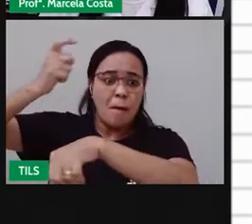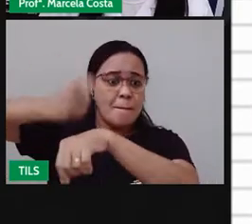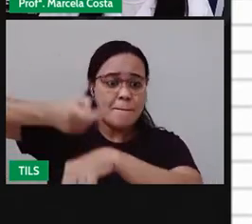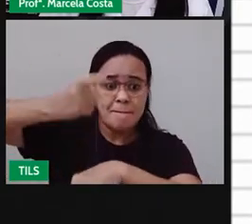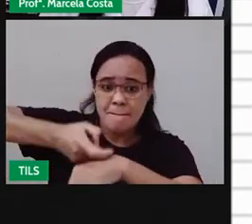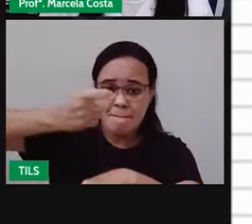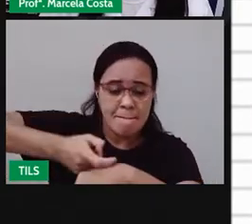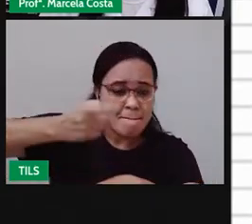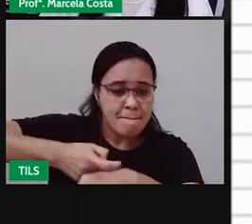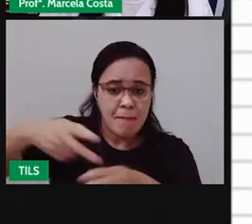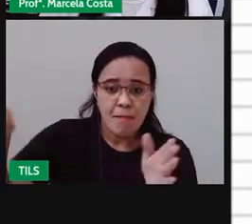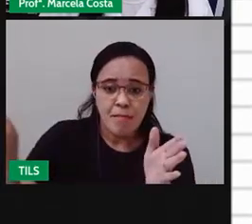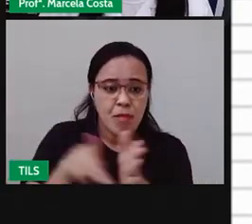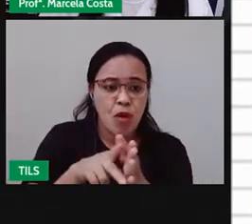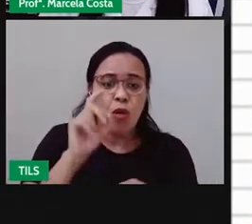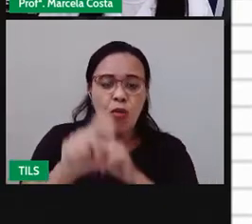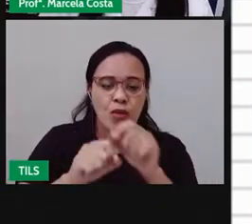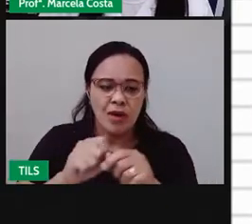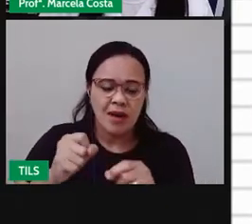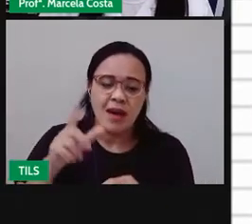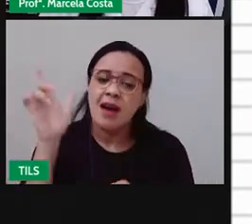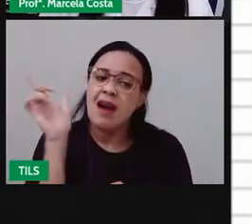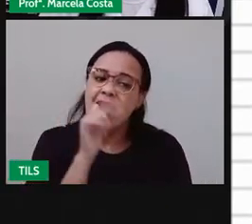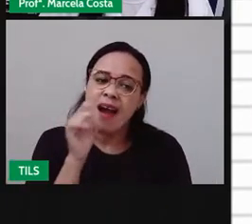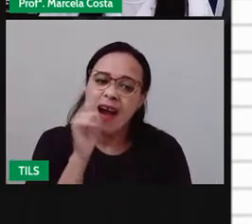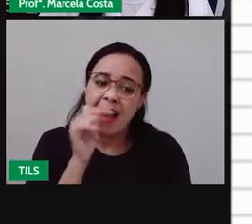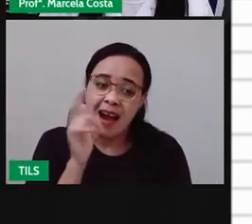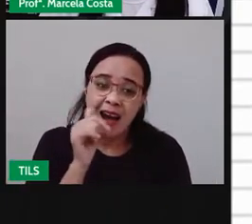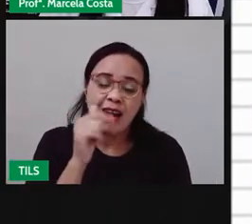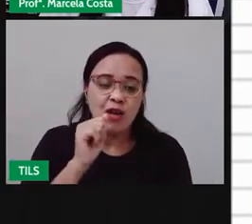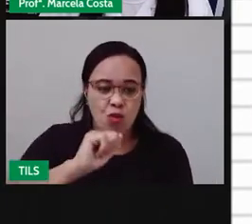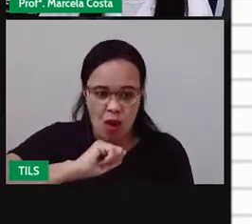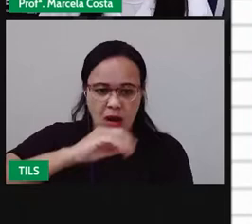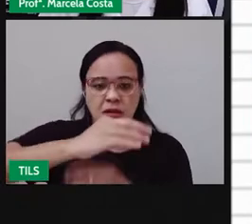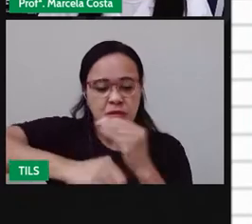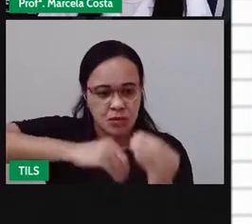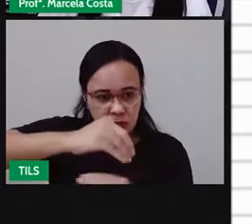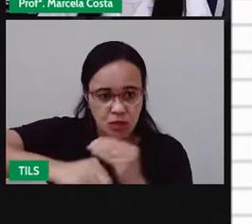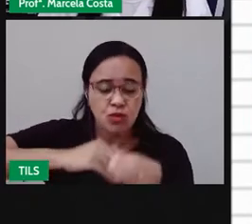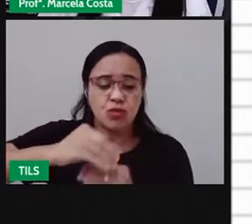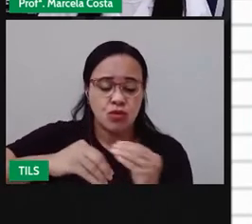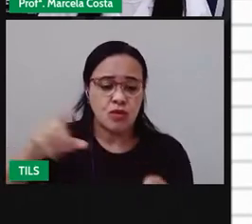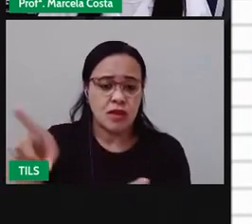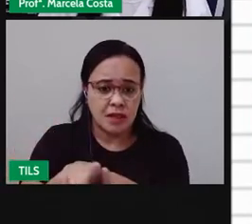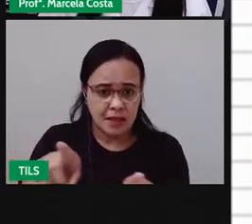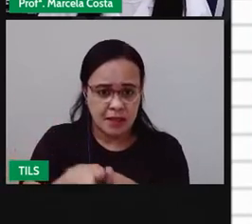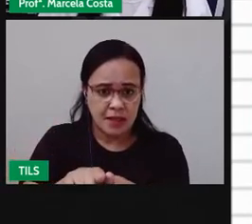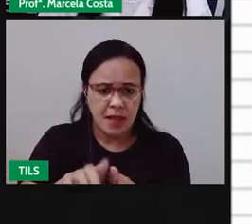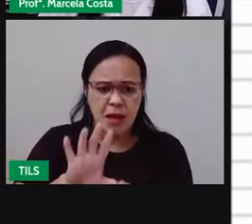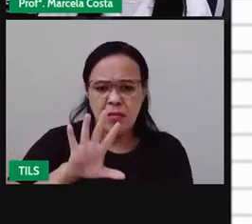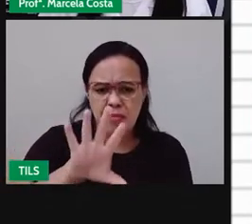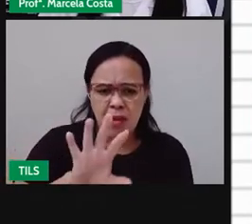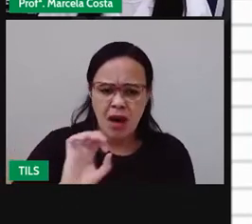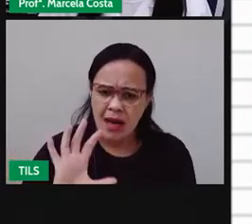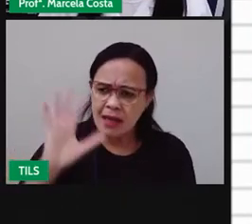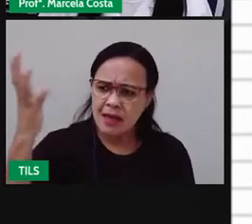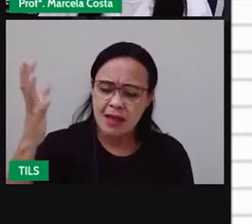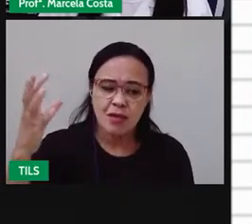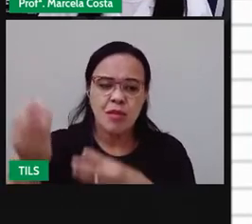pela ação das águas oceânicas. Esta área é caracterizada pelo clima tropical úmido,